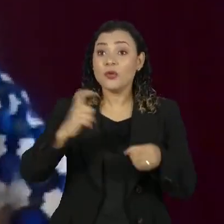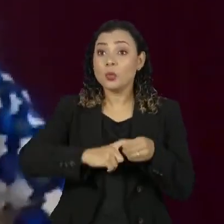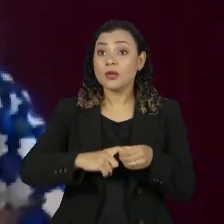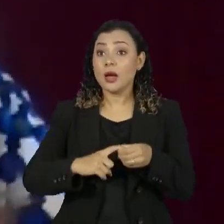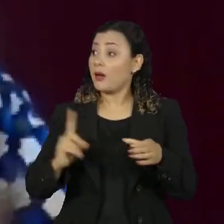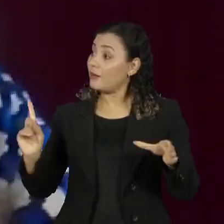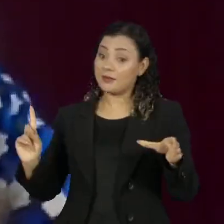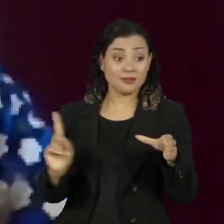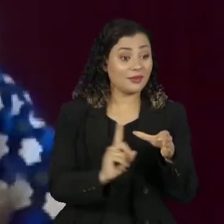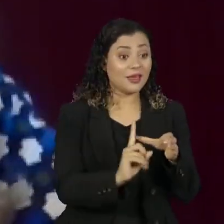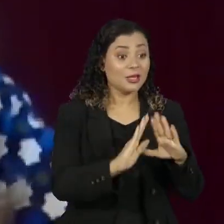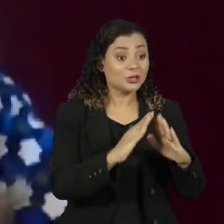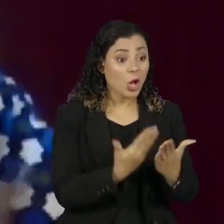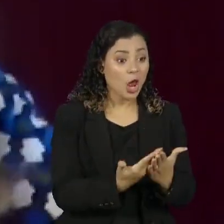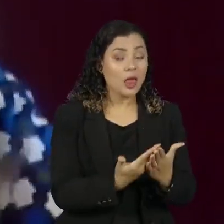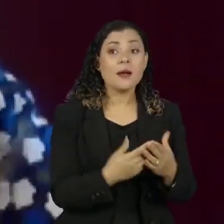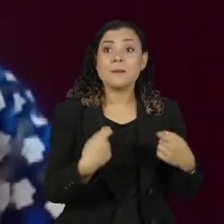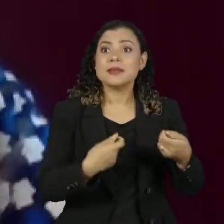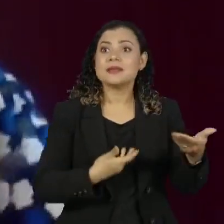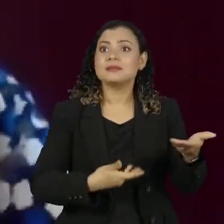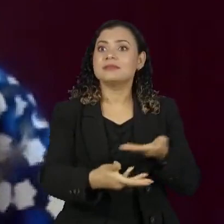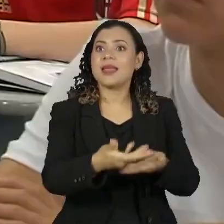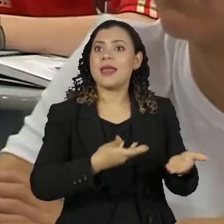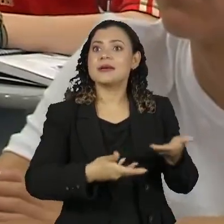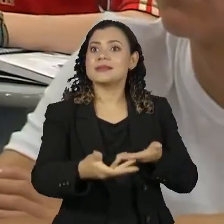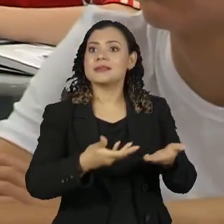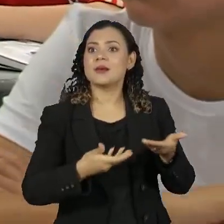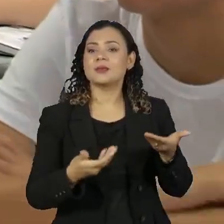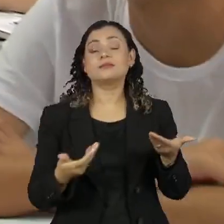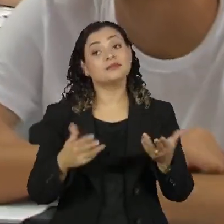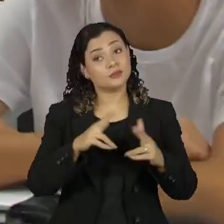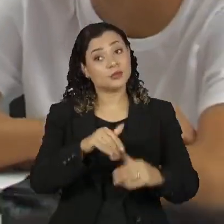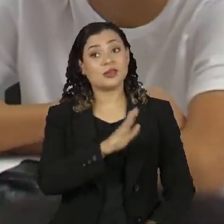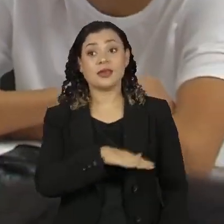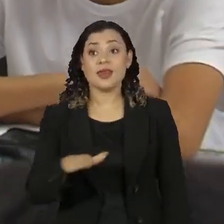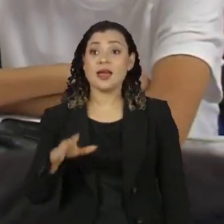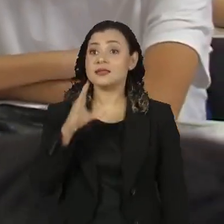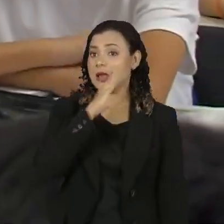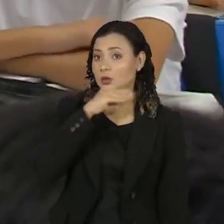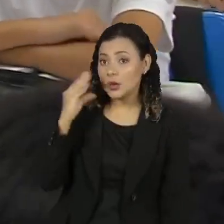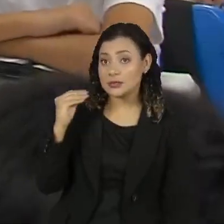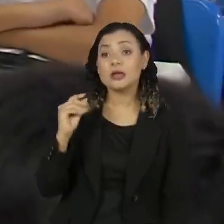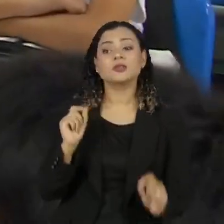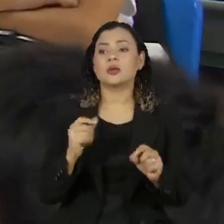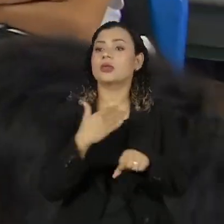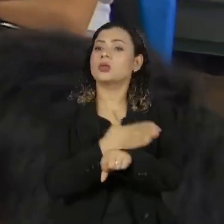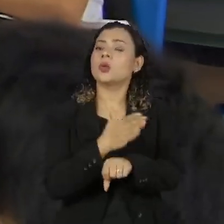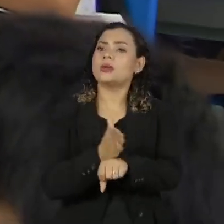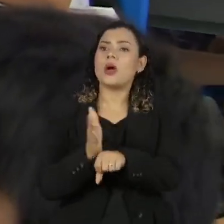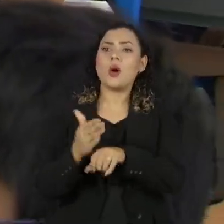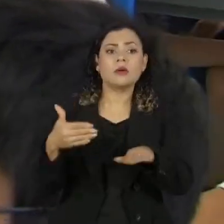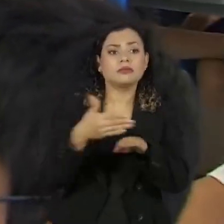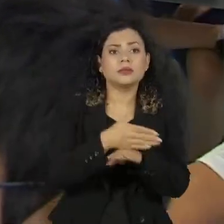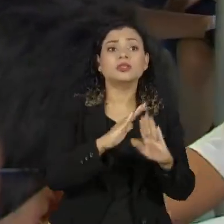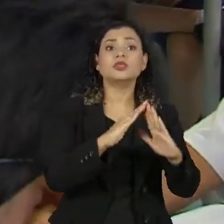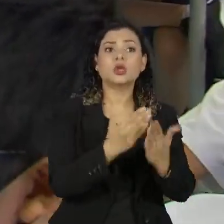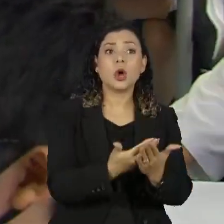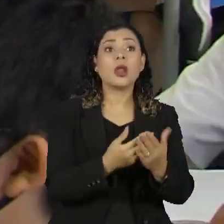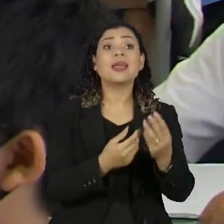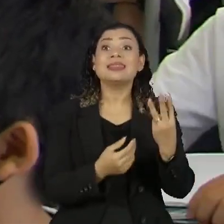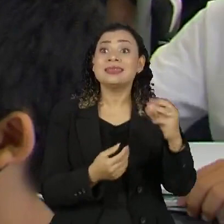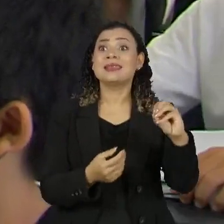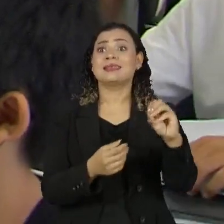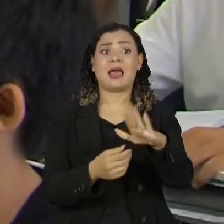volta à escola, que é um lugar que exige muita interação. Então, uma criança, um adolescente, está o tempo todo na escola com outras 30